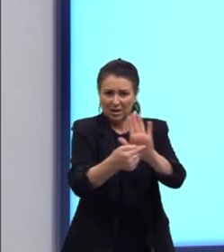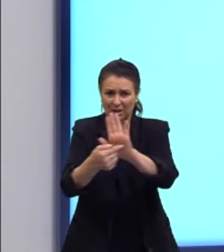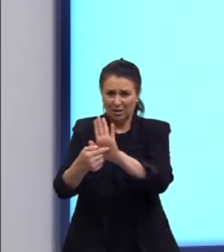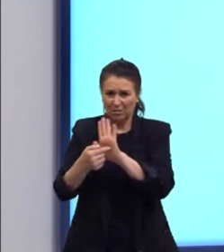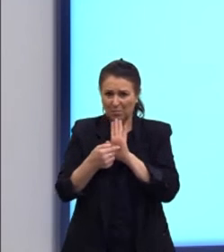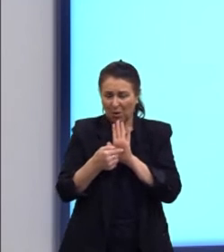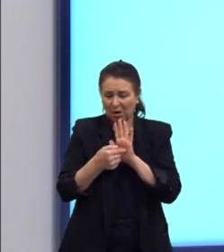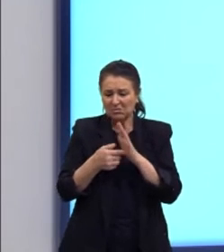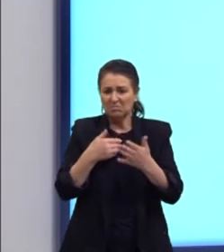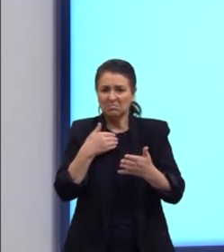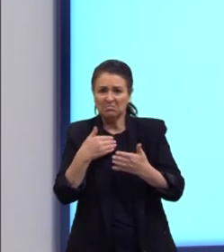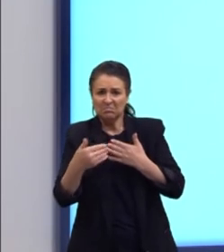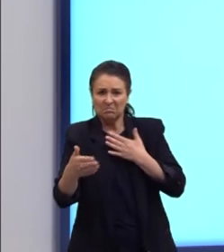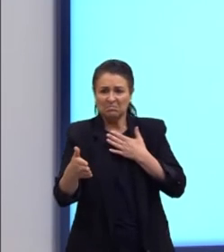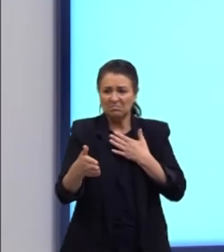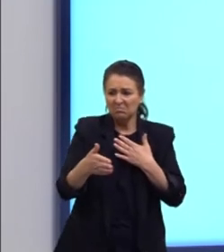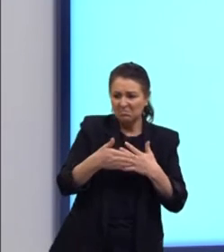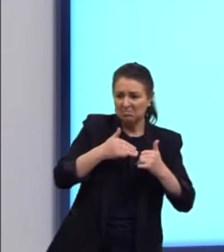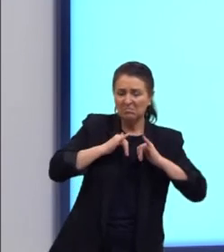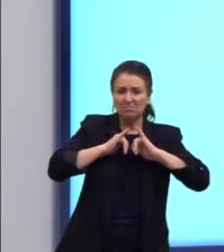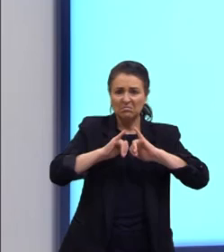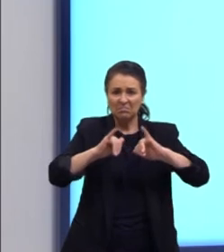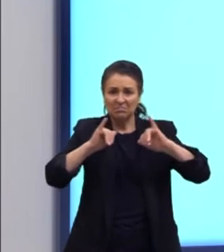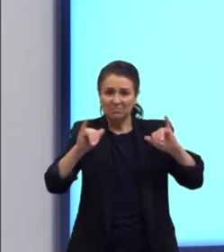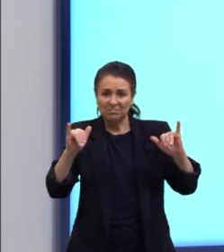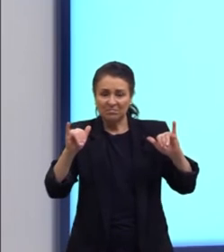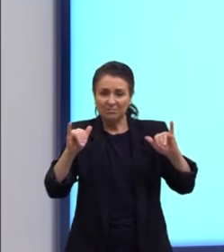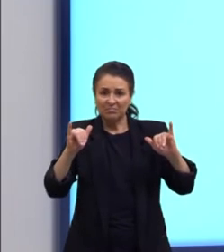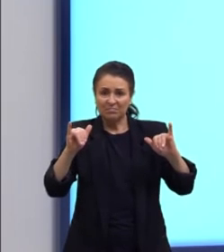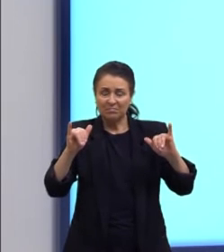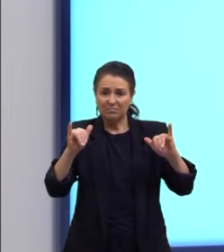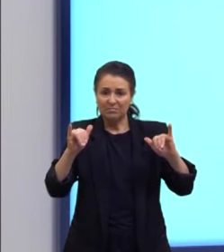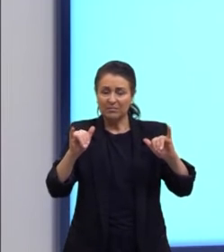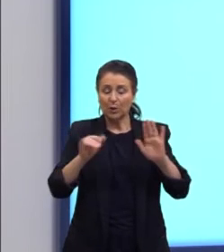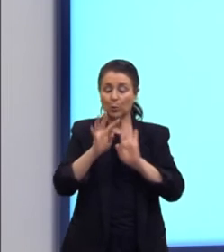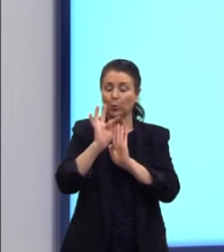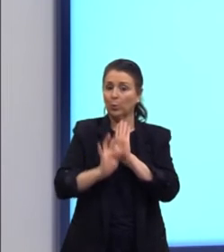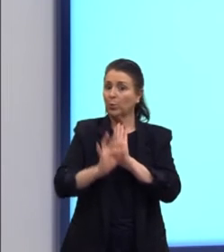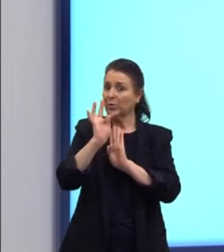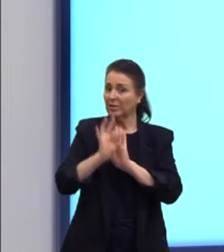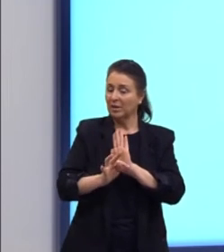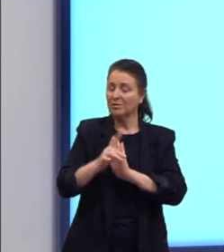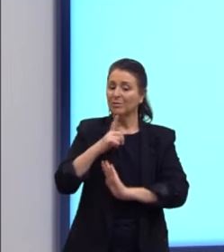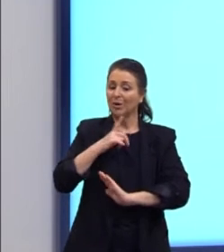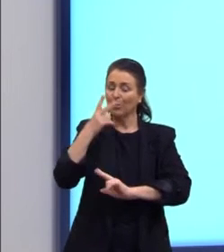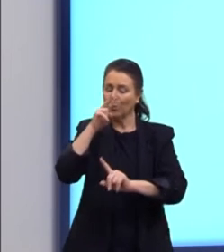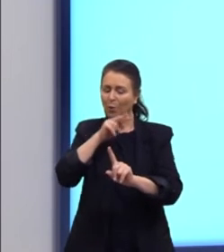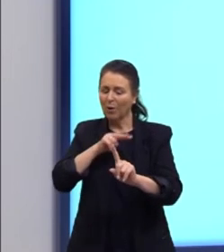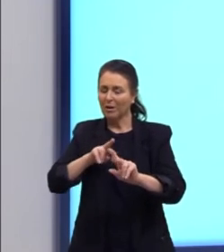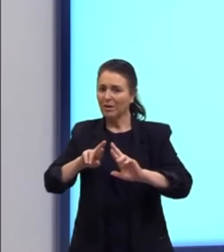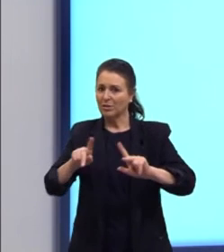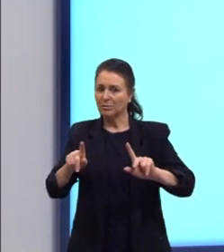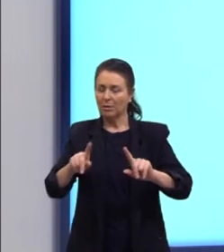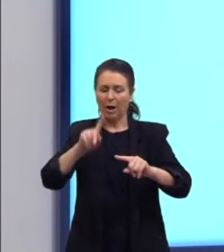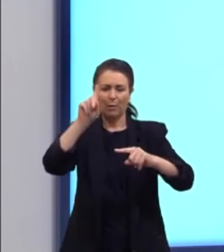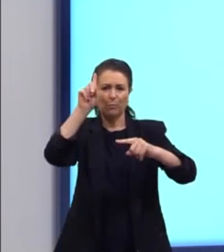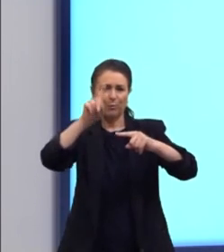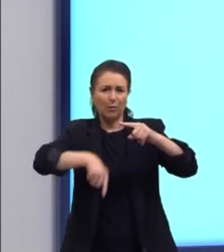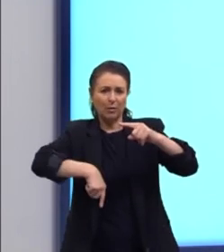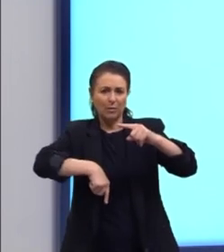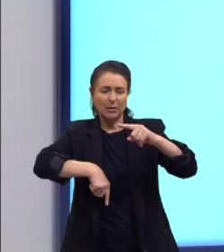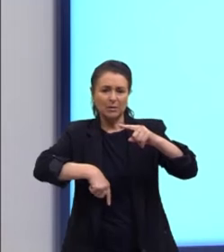banalizada pelos noticiários? Na realidade, o texto traz um outro olhar. A proibição da